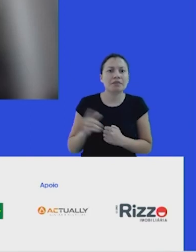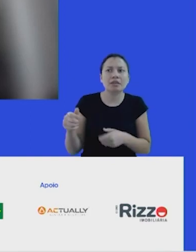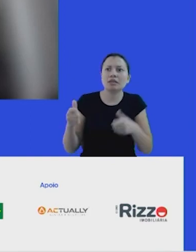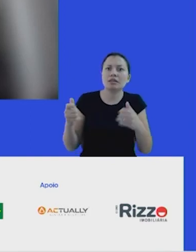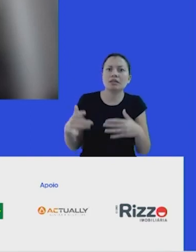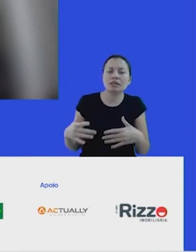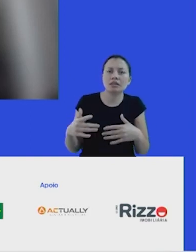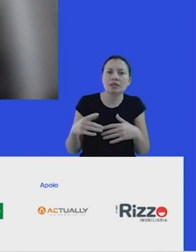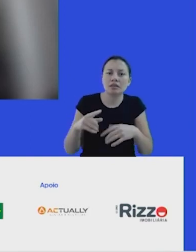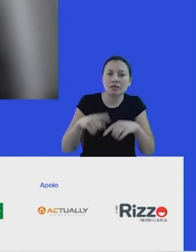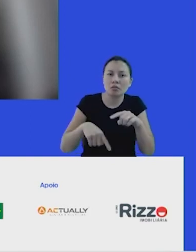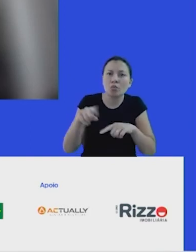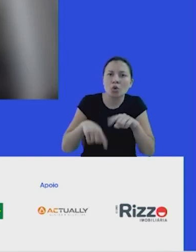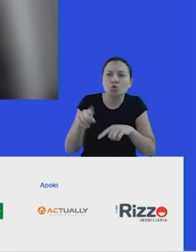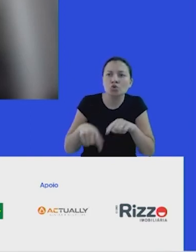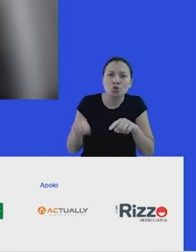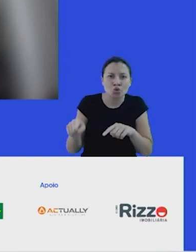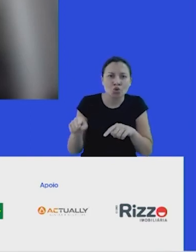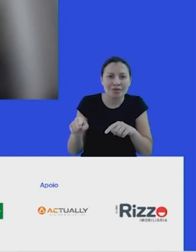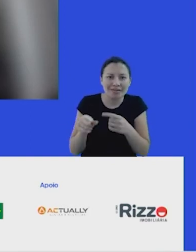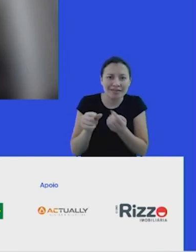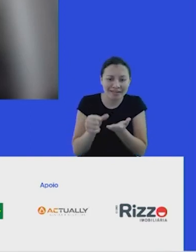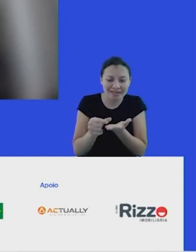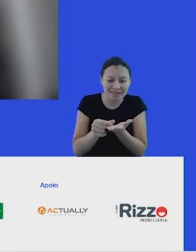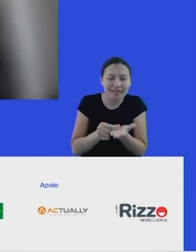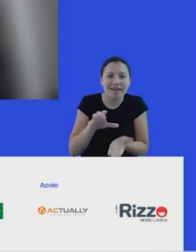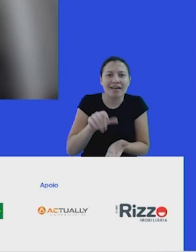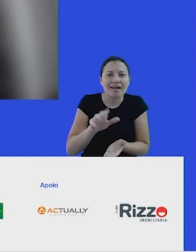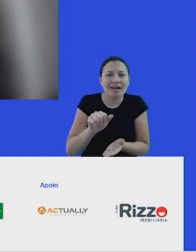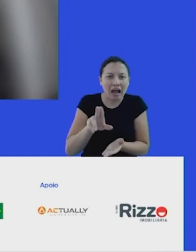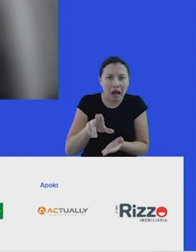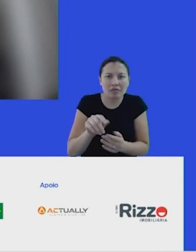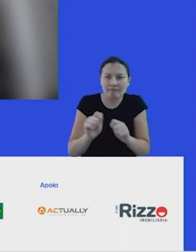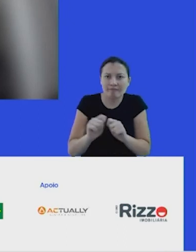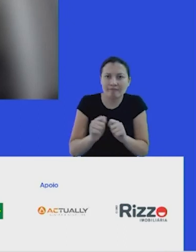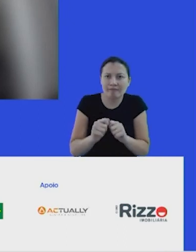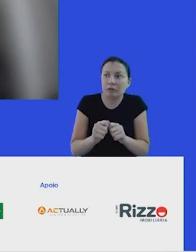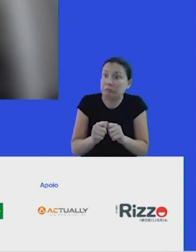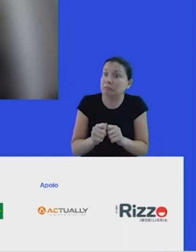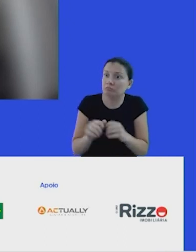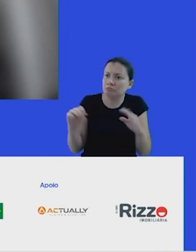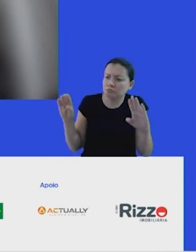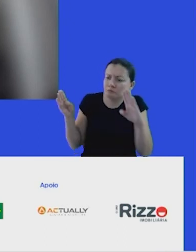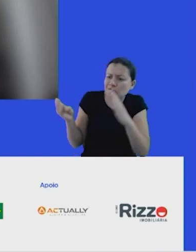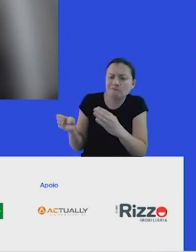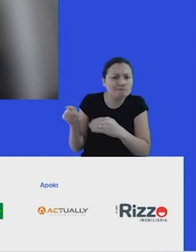do produtor do cacau, que é um dos mais explorados dentro dessa cadeia de forma geral. E ele traz esse caso, assim,